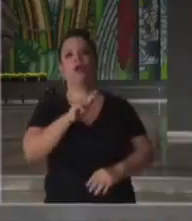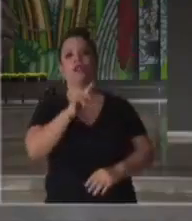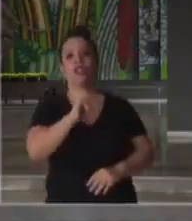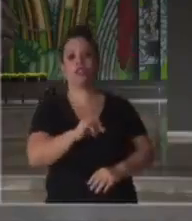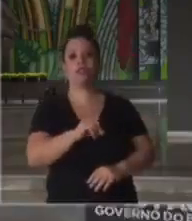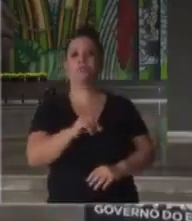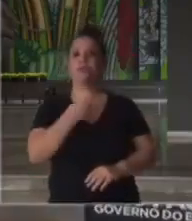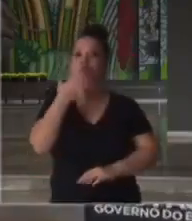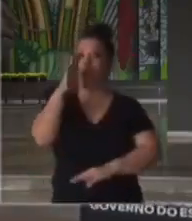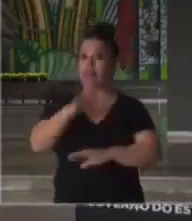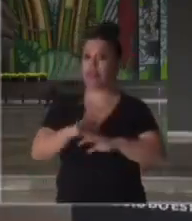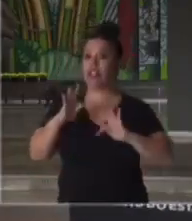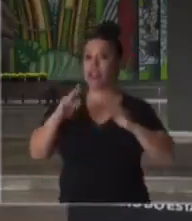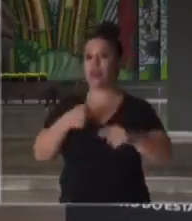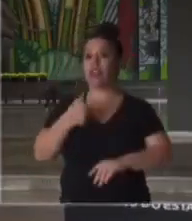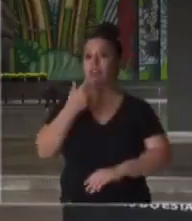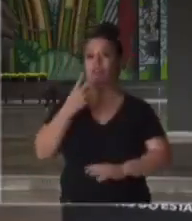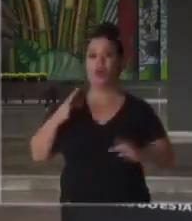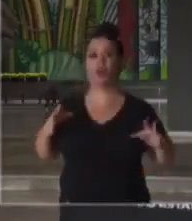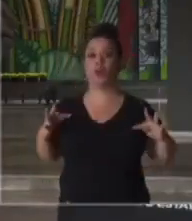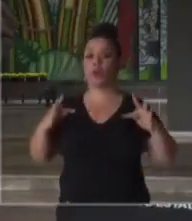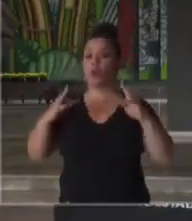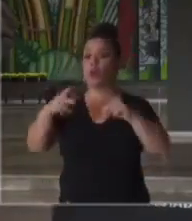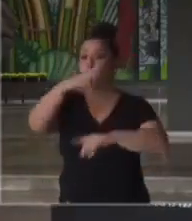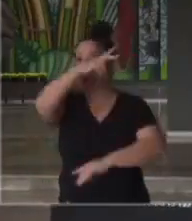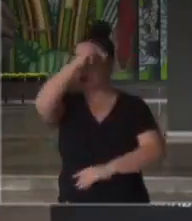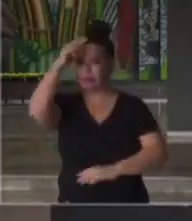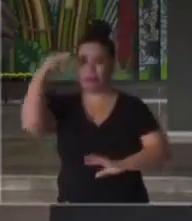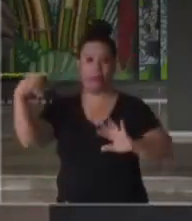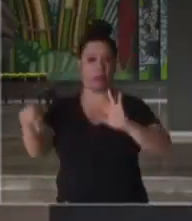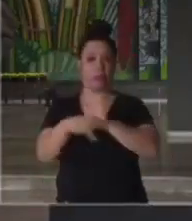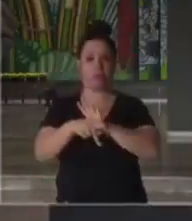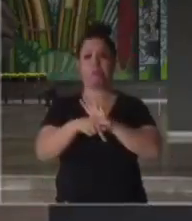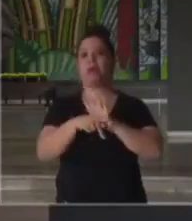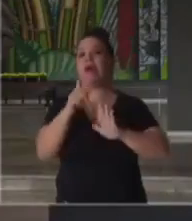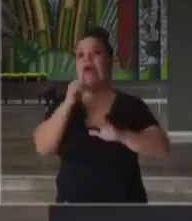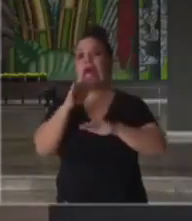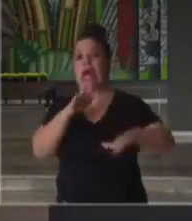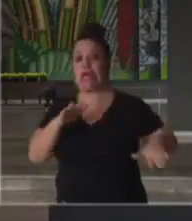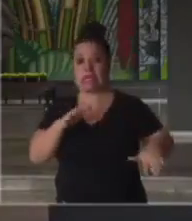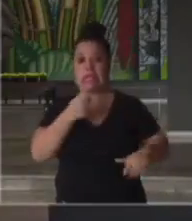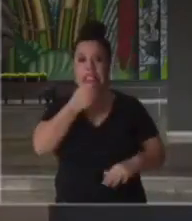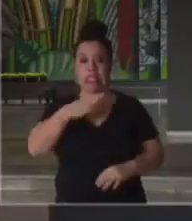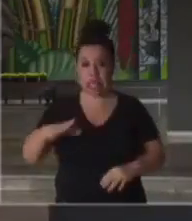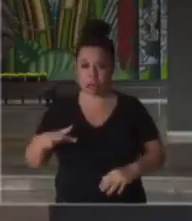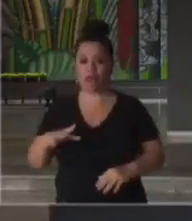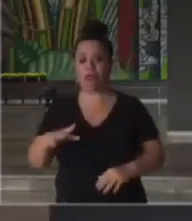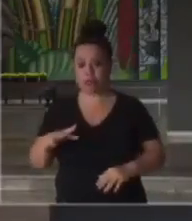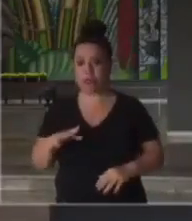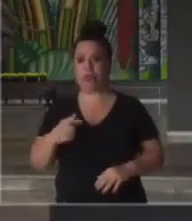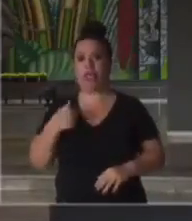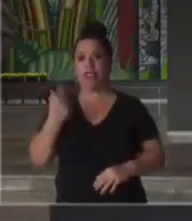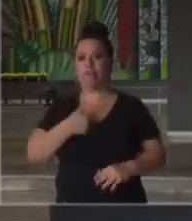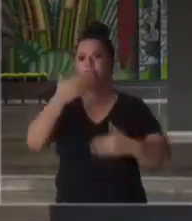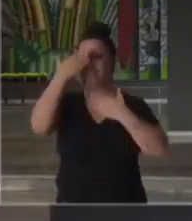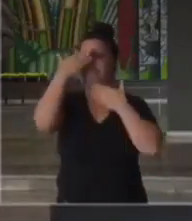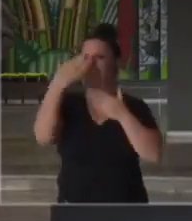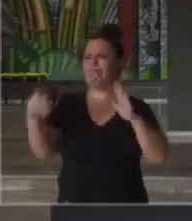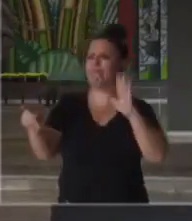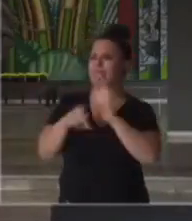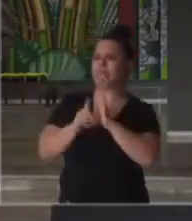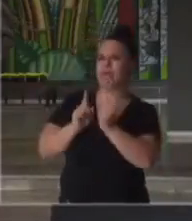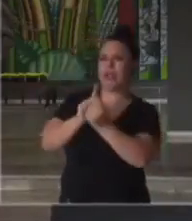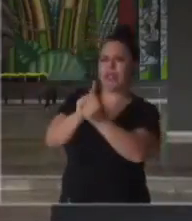Eu falo em nome de todos os prefeitos da Baixada Santista. Agradecemos o atendimento do Governo do Estado, a